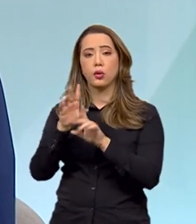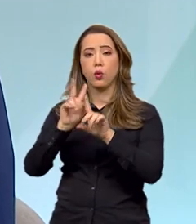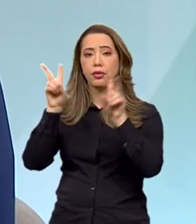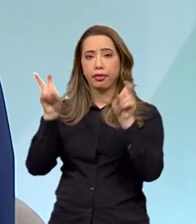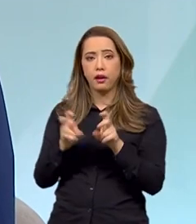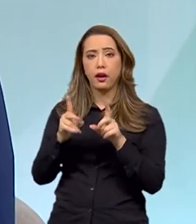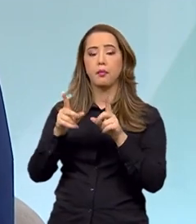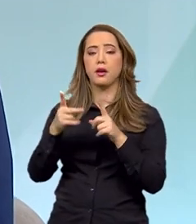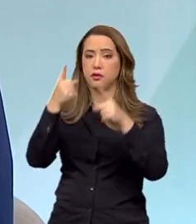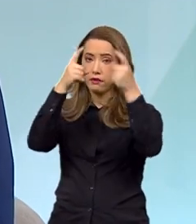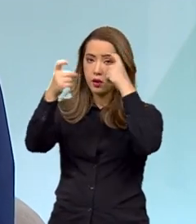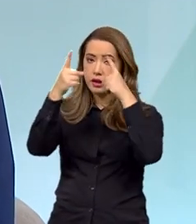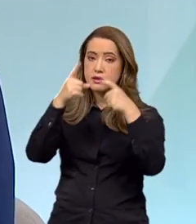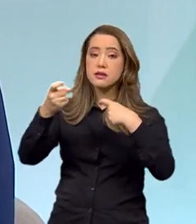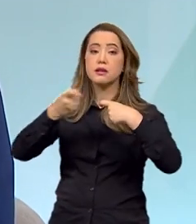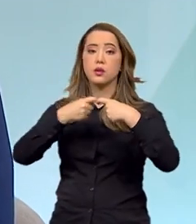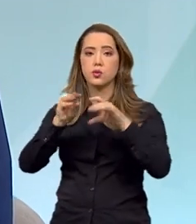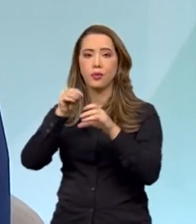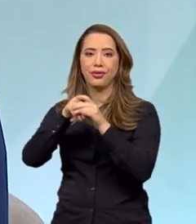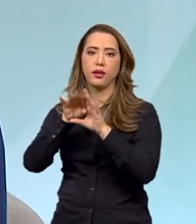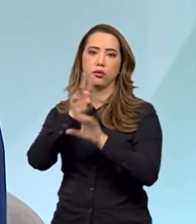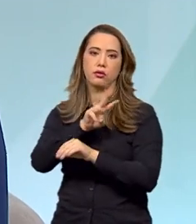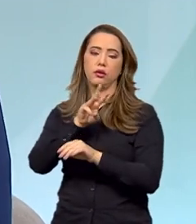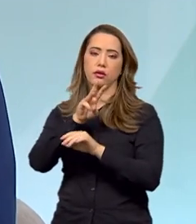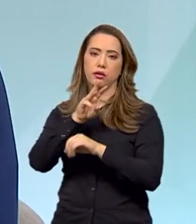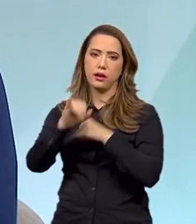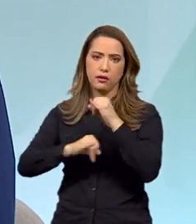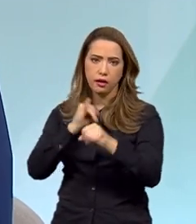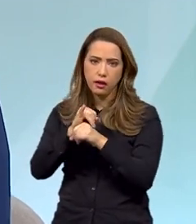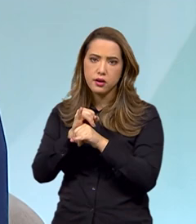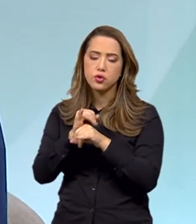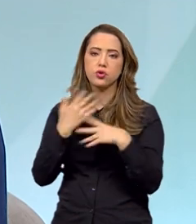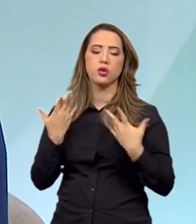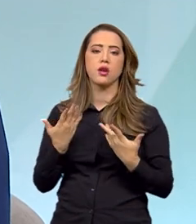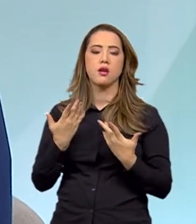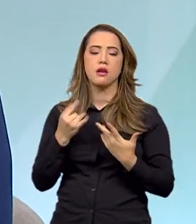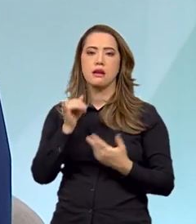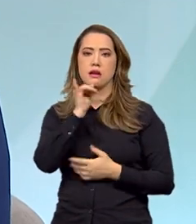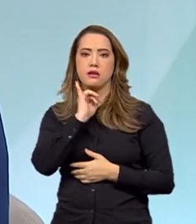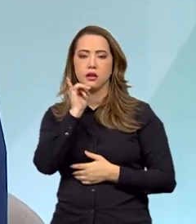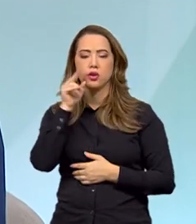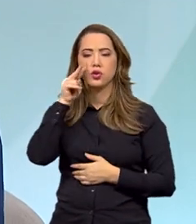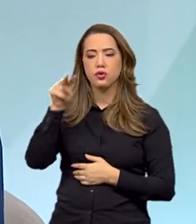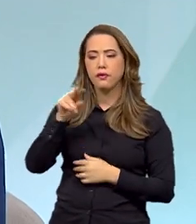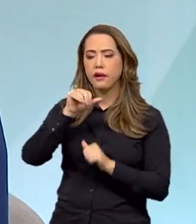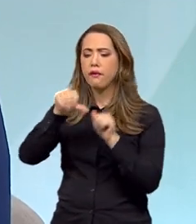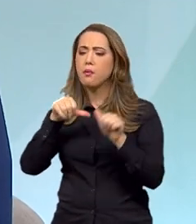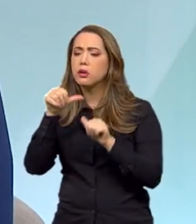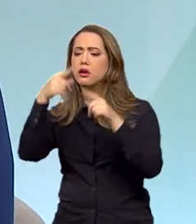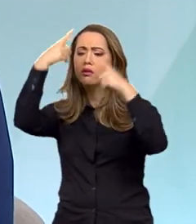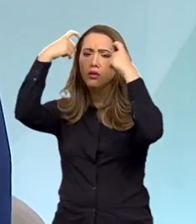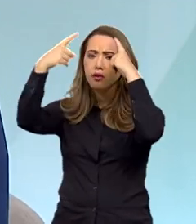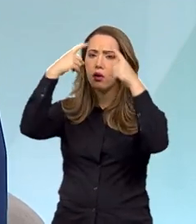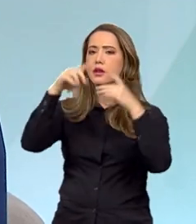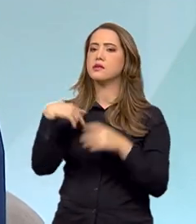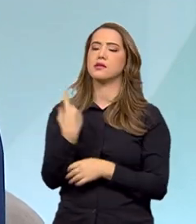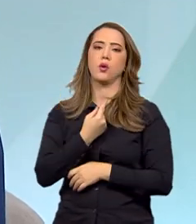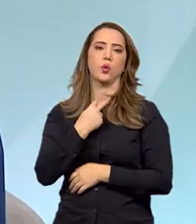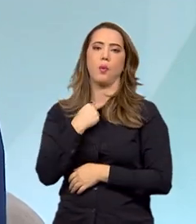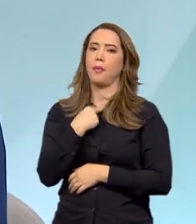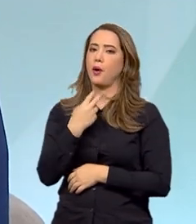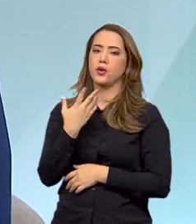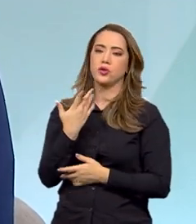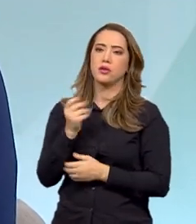gente percebe que o fenômeno da violência, ele vai assumindo novos contornos, né? Na sociedade e a gente não pode perder tempo em fazer o